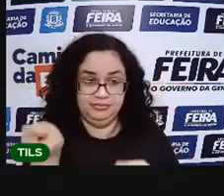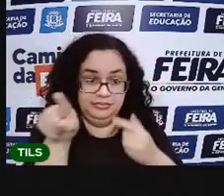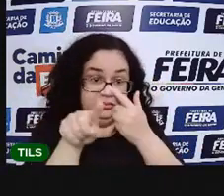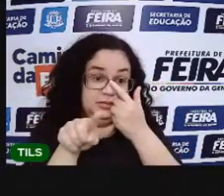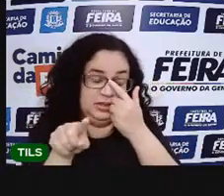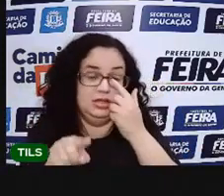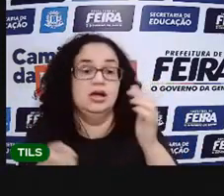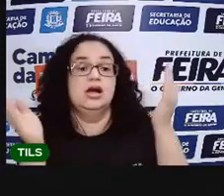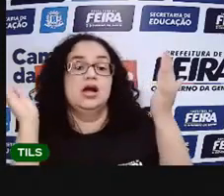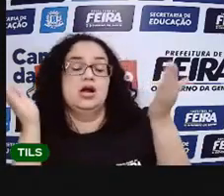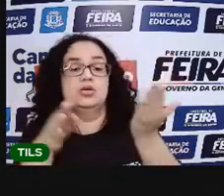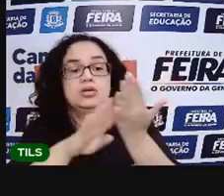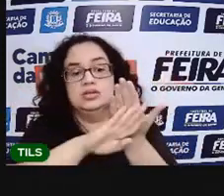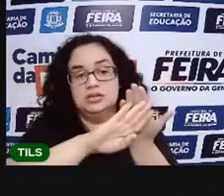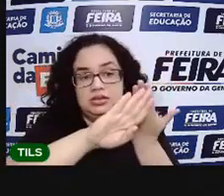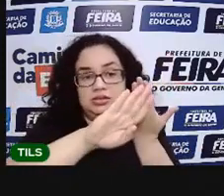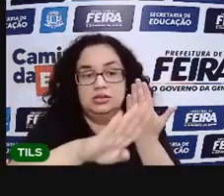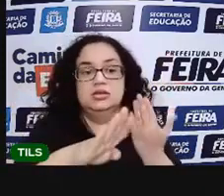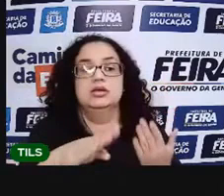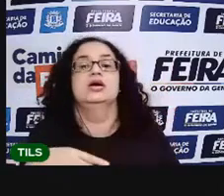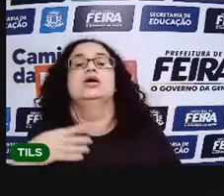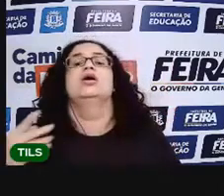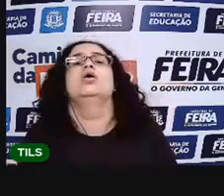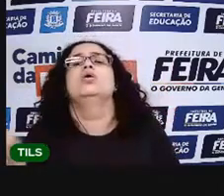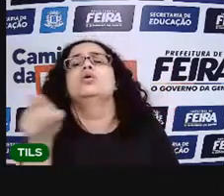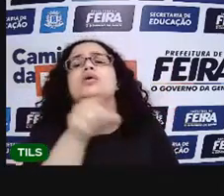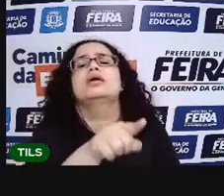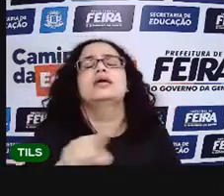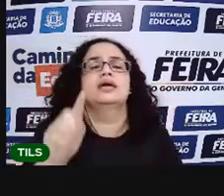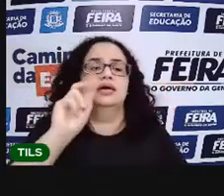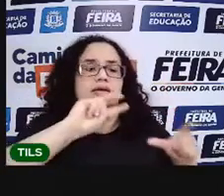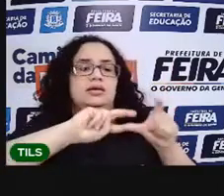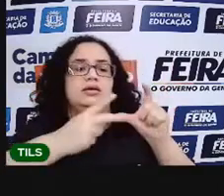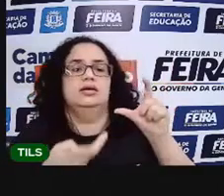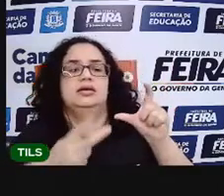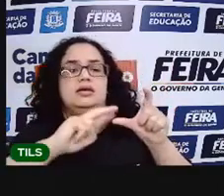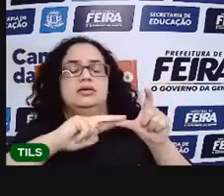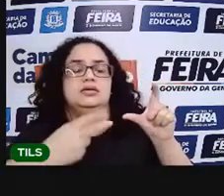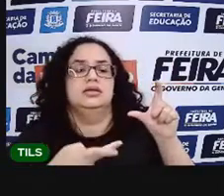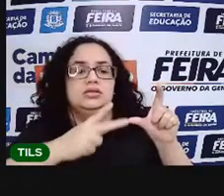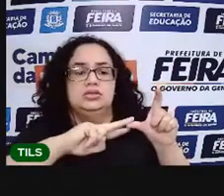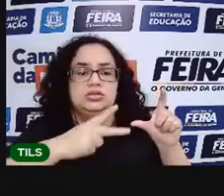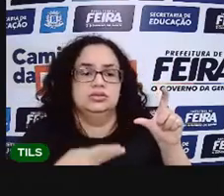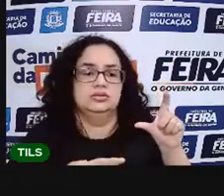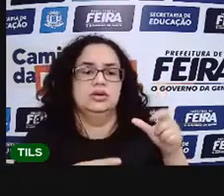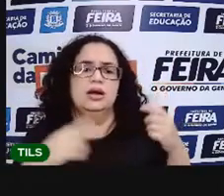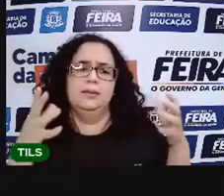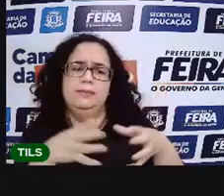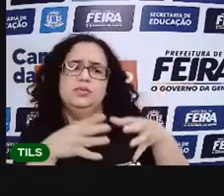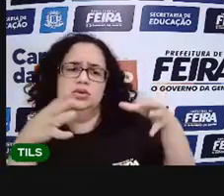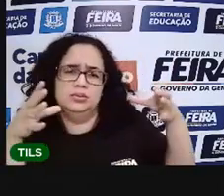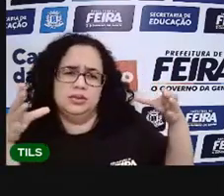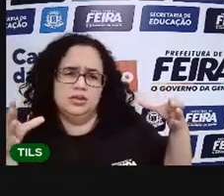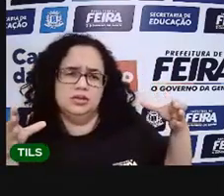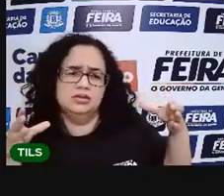Agora vamos separar. Por que característica a gente pode separar? Por tamanho?